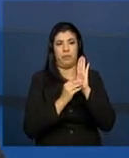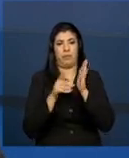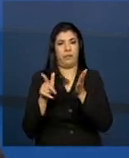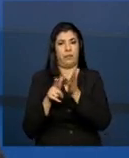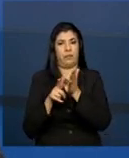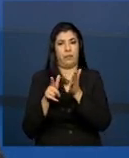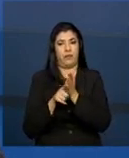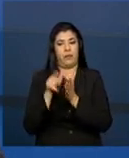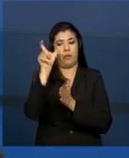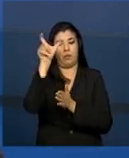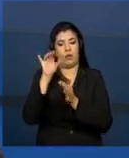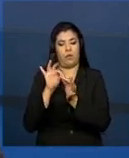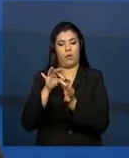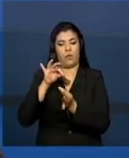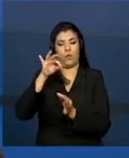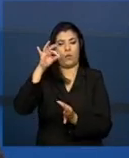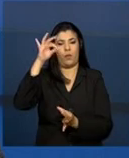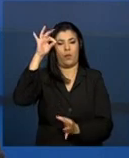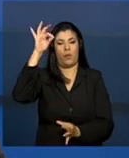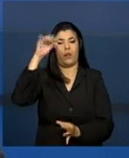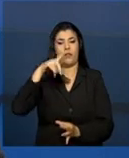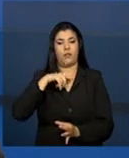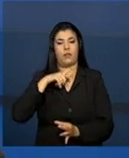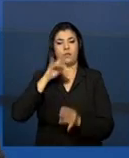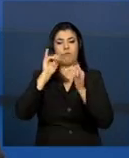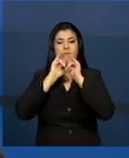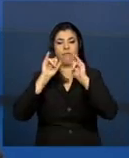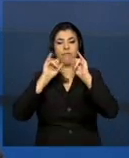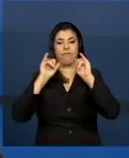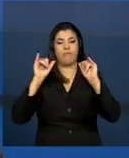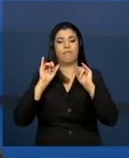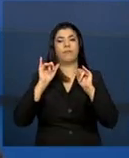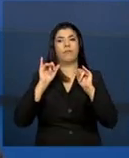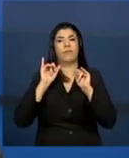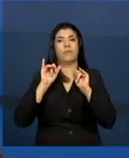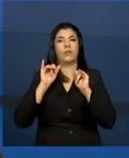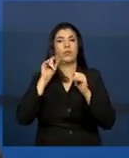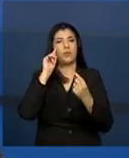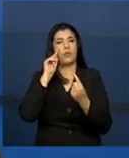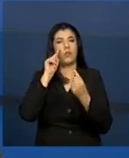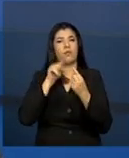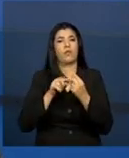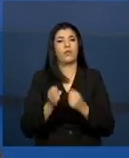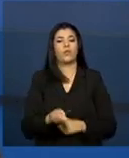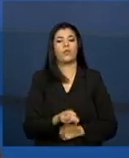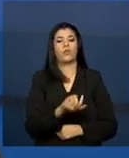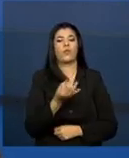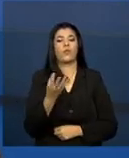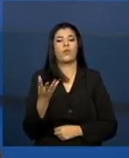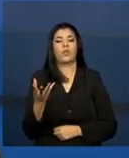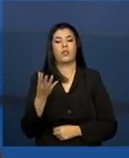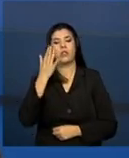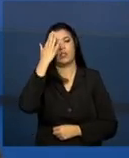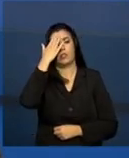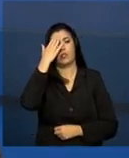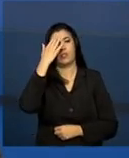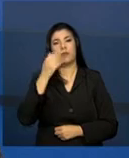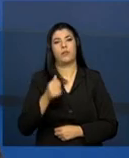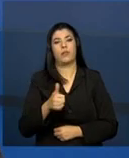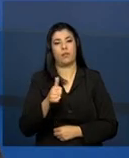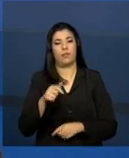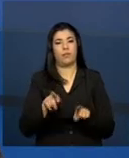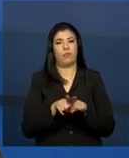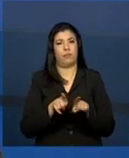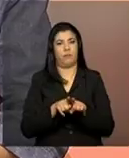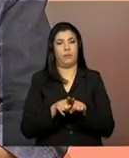maior de informações, informações de caráter mais qualitativo sobre o acompanhamento realizado com essas famílias. Bom, no